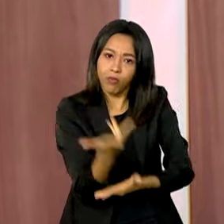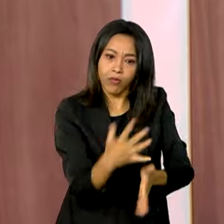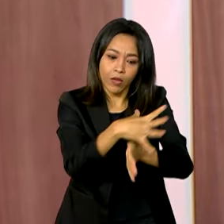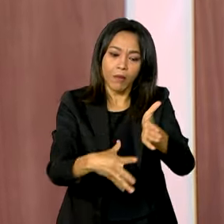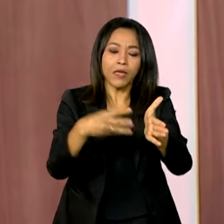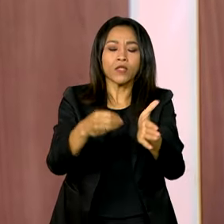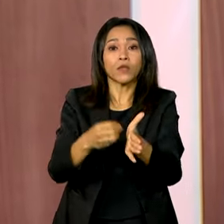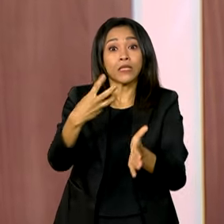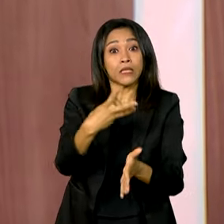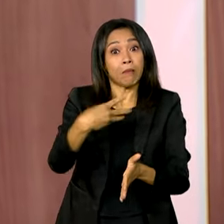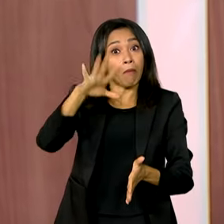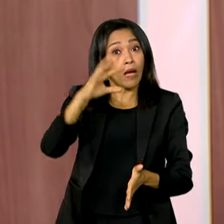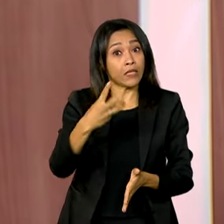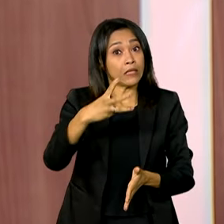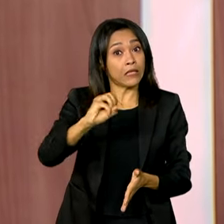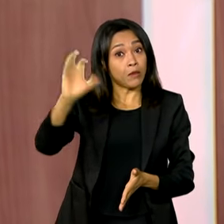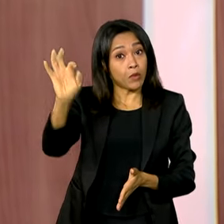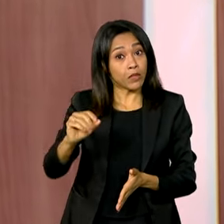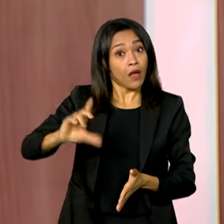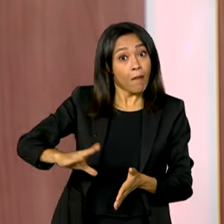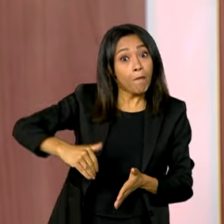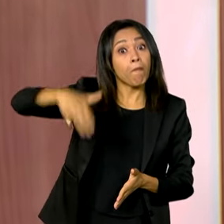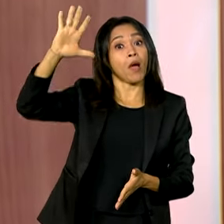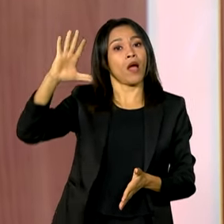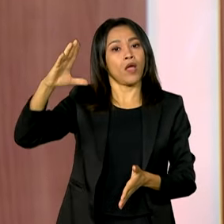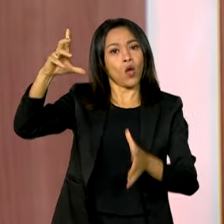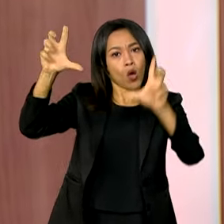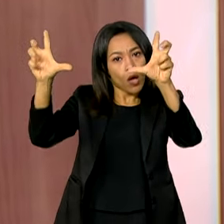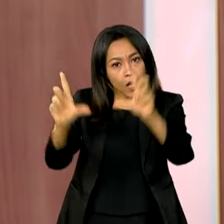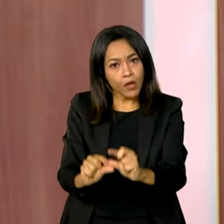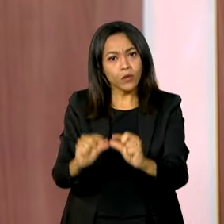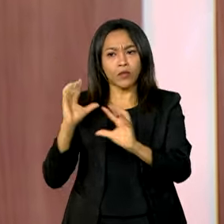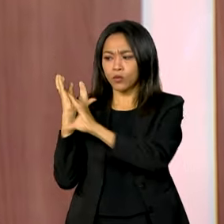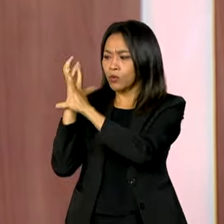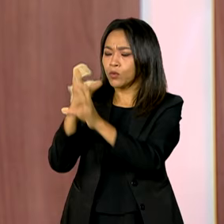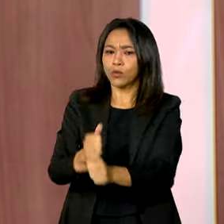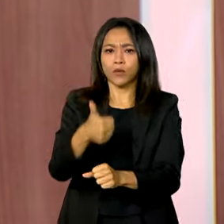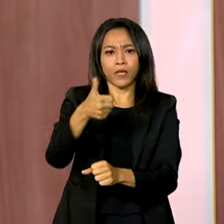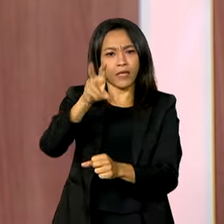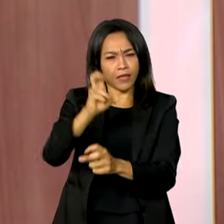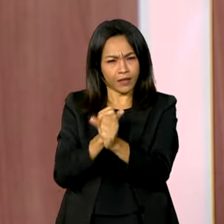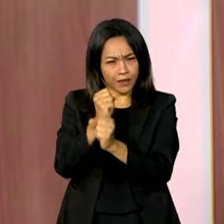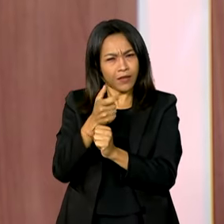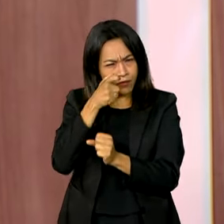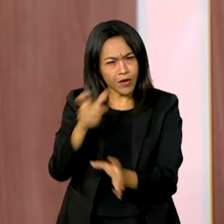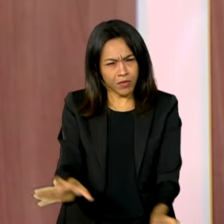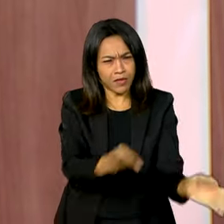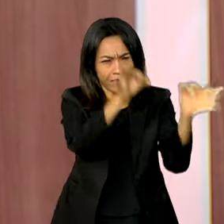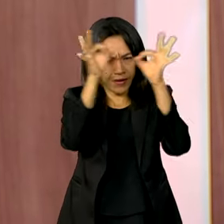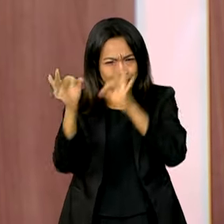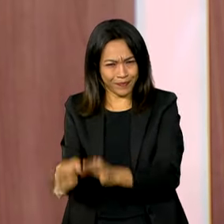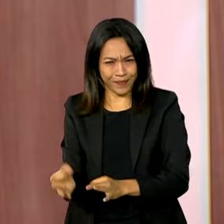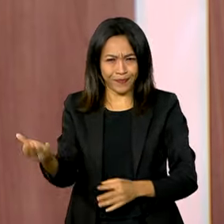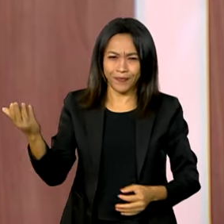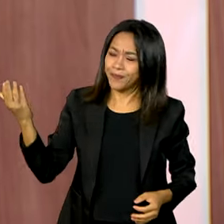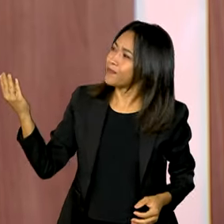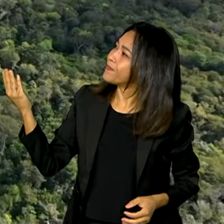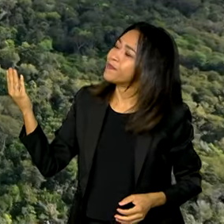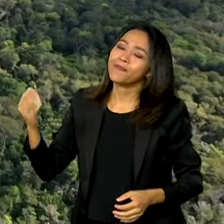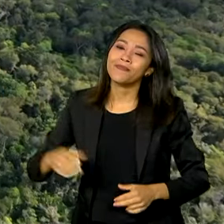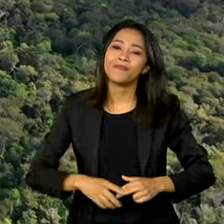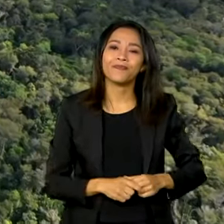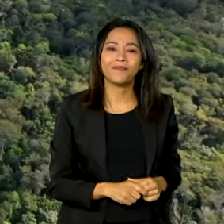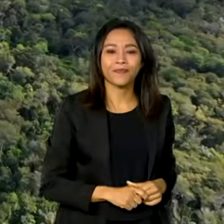30%. É a maior queda percentual em 15 anos. Vamos ver os detalhes na reportagem de Graciele Bittencourt.